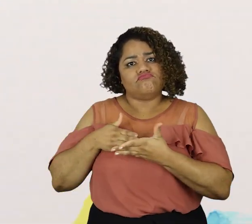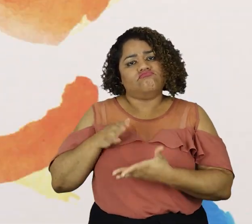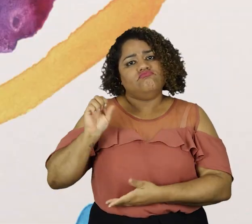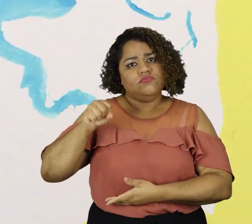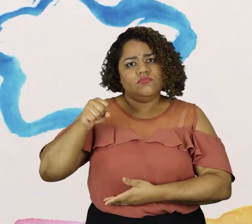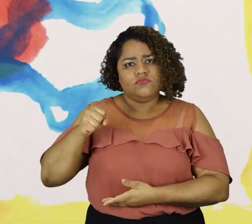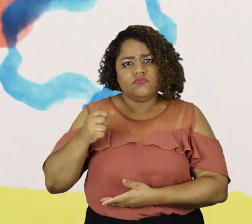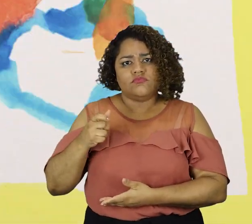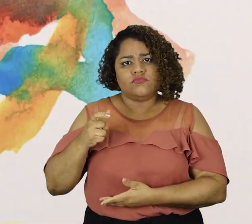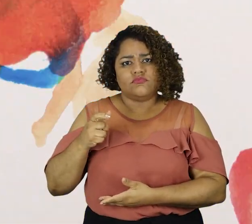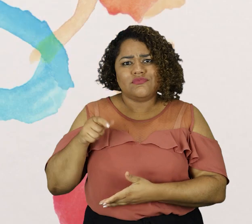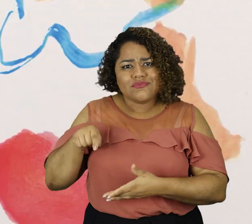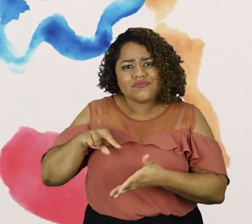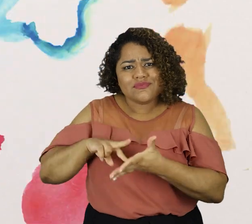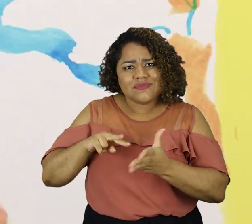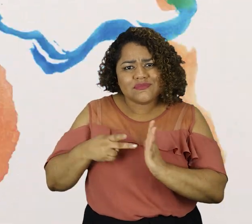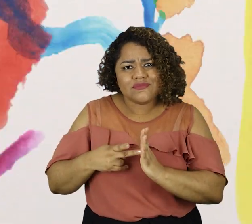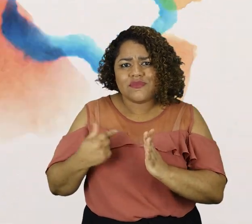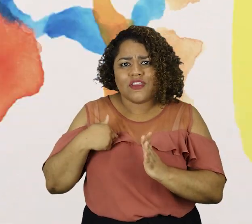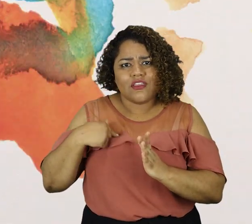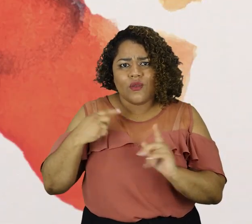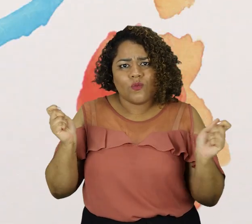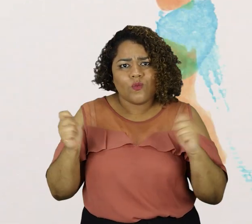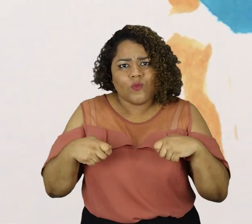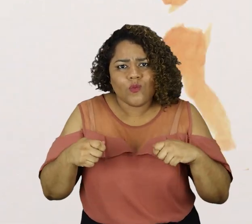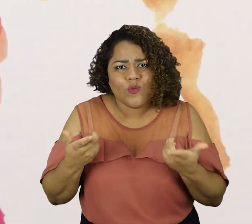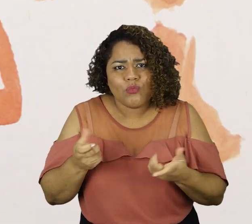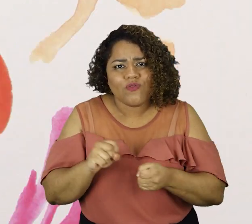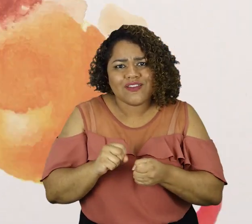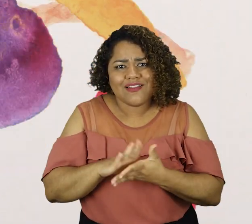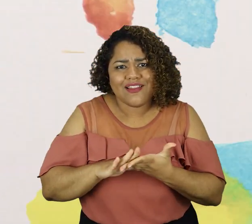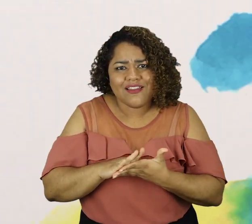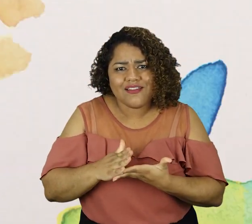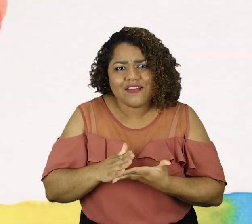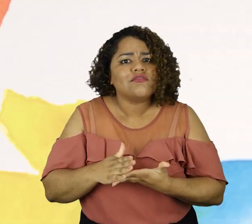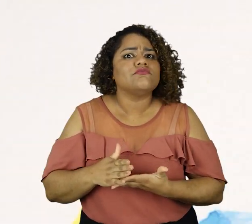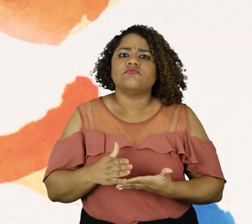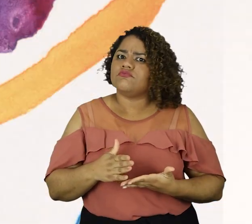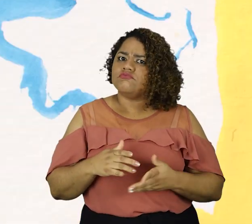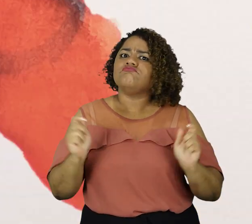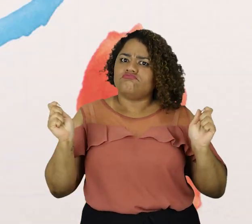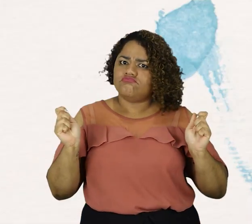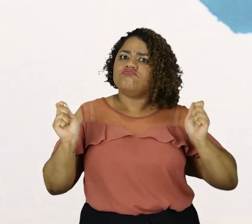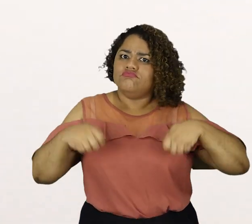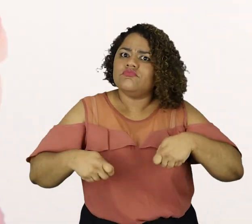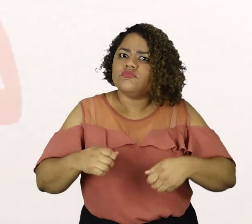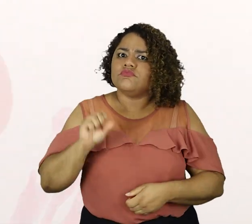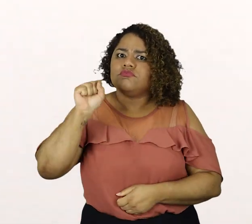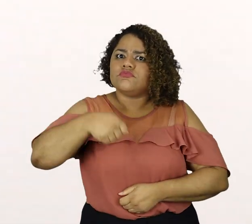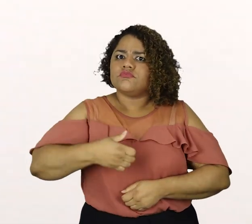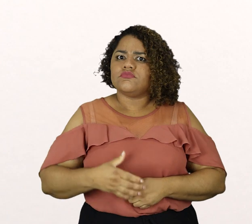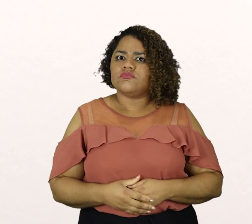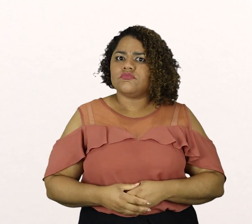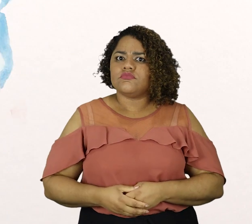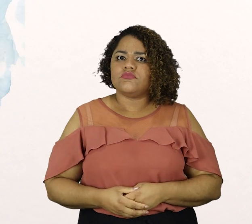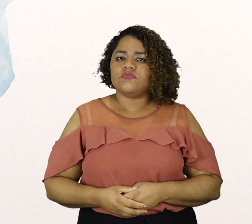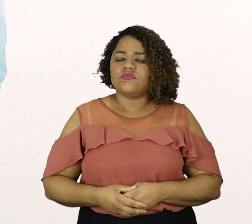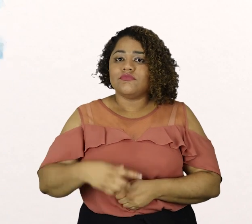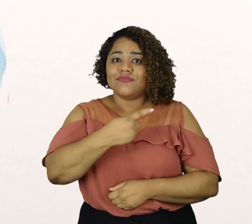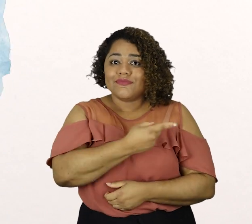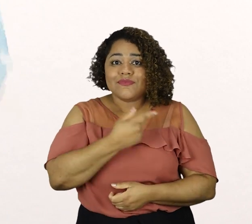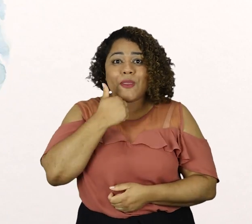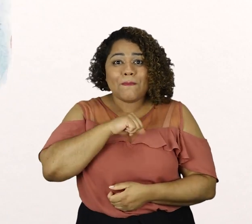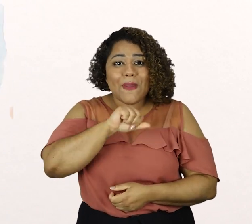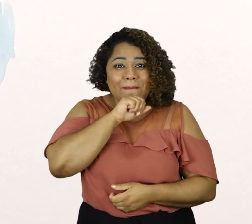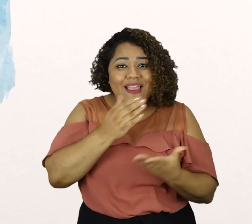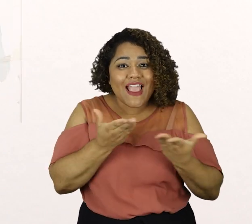e as nossas alimentações, nós não podemos fazer nada. Nós podemos sim. A